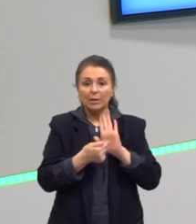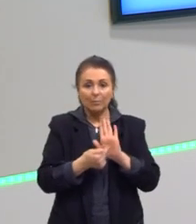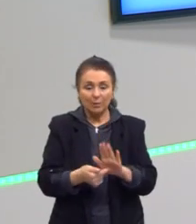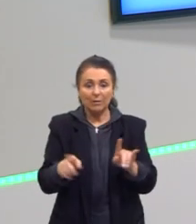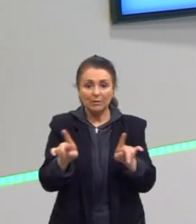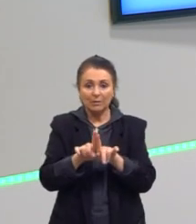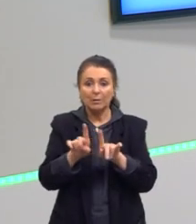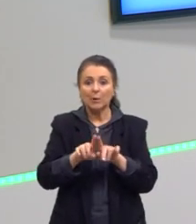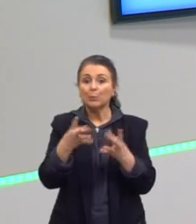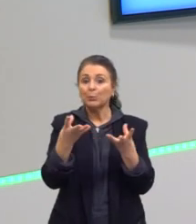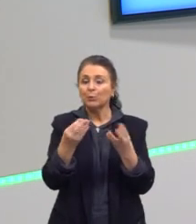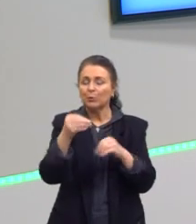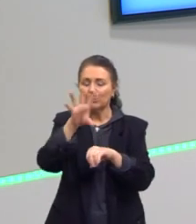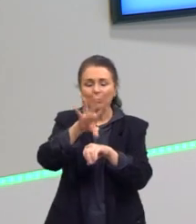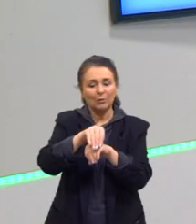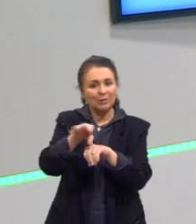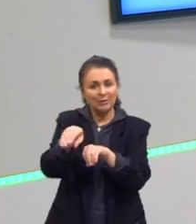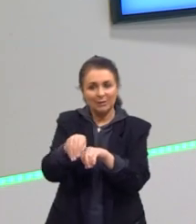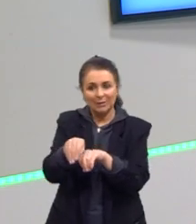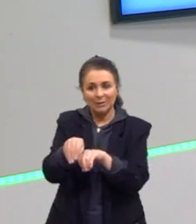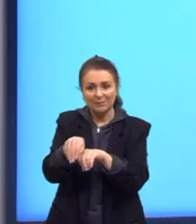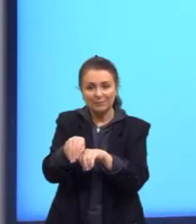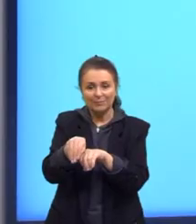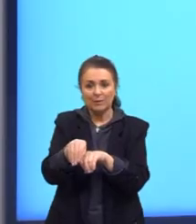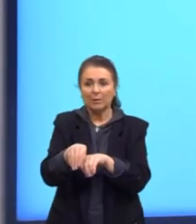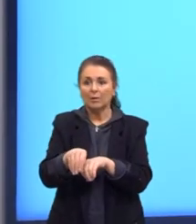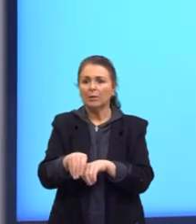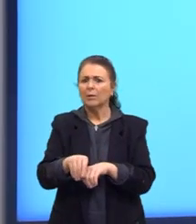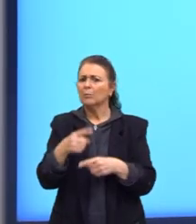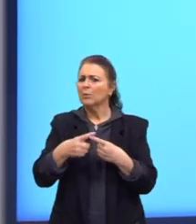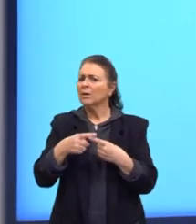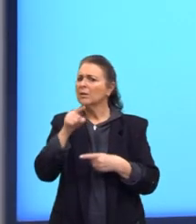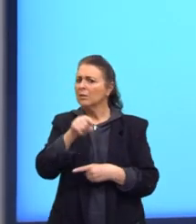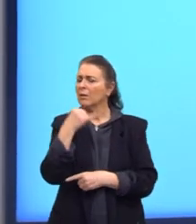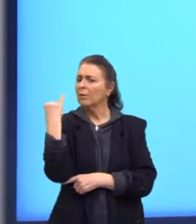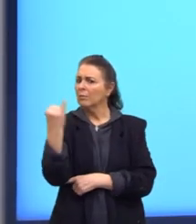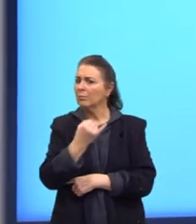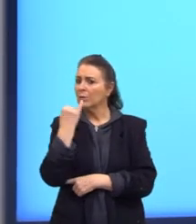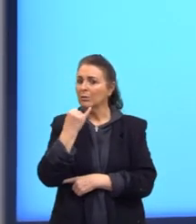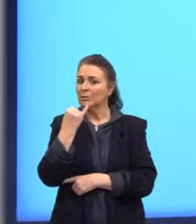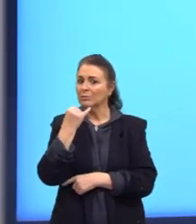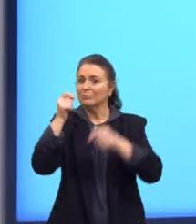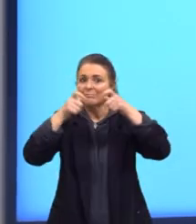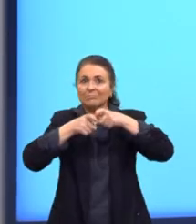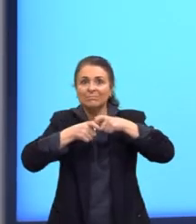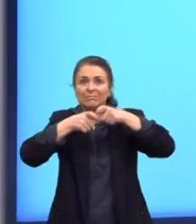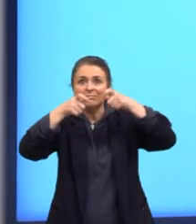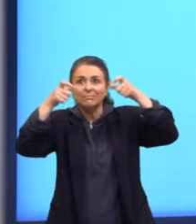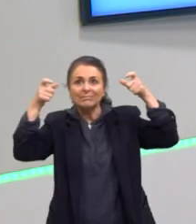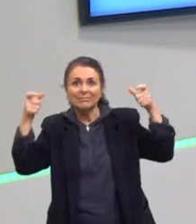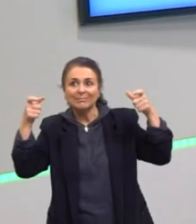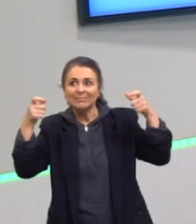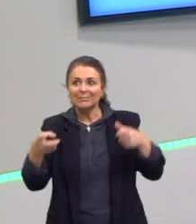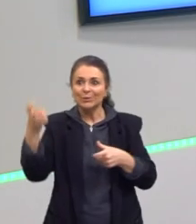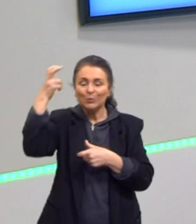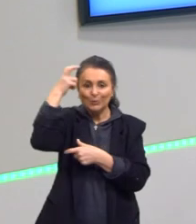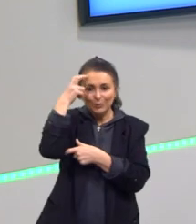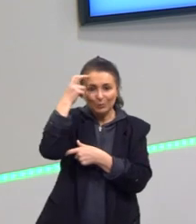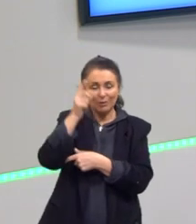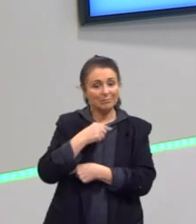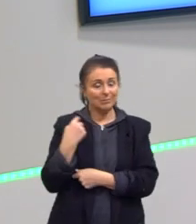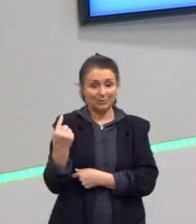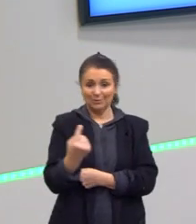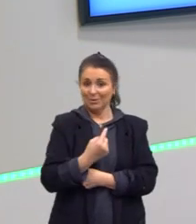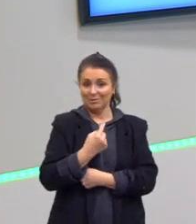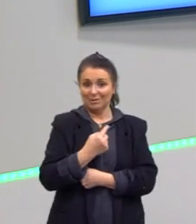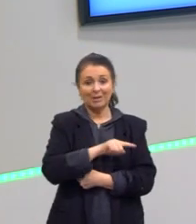bastante conhecimento. Para que serve tudo isso? Para aumentar a bagagem cultural de vocês.